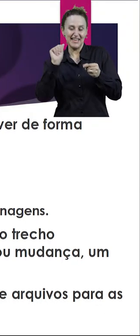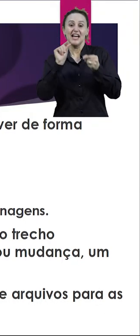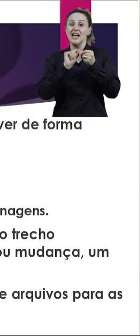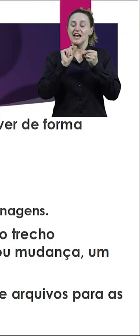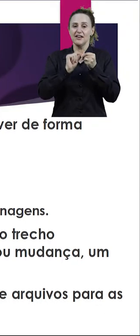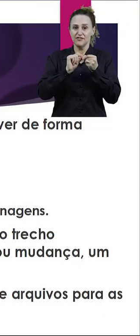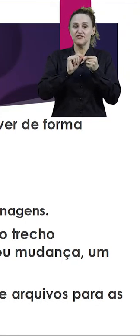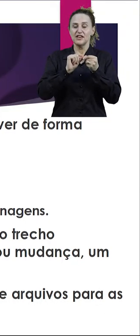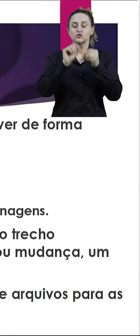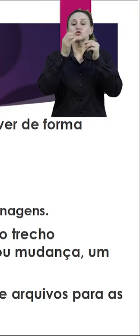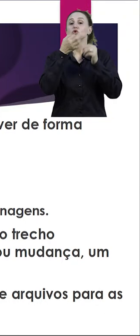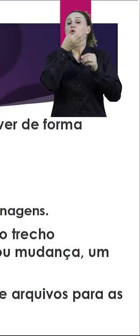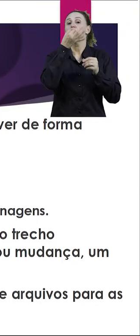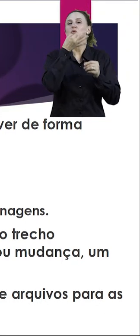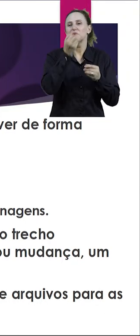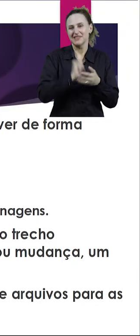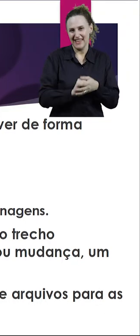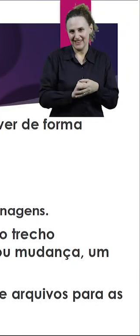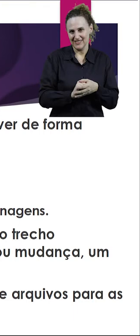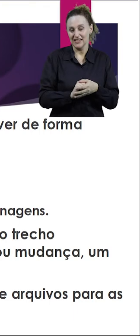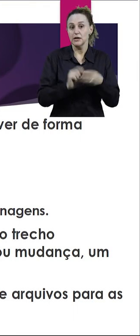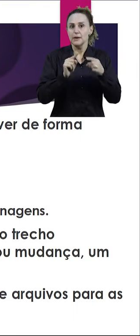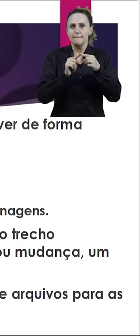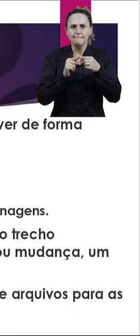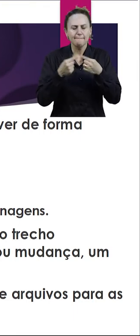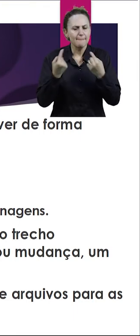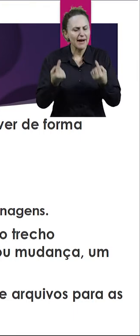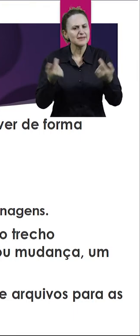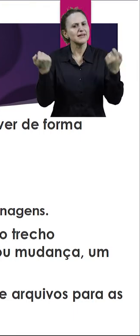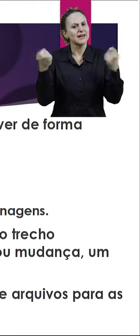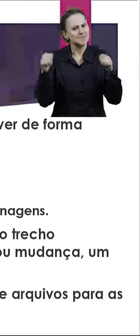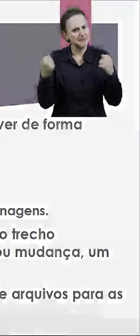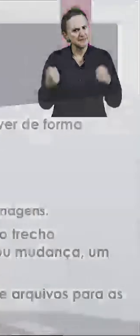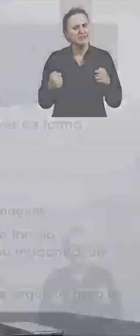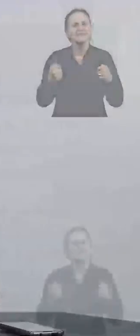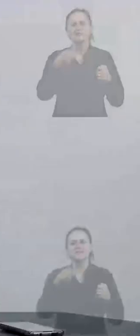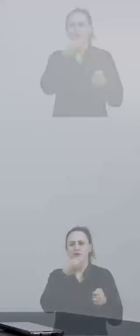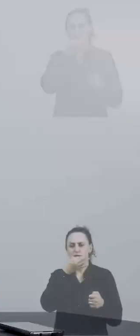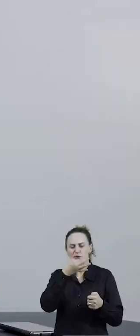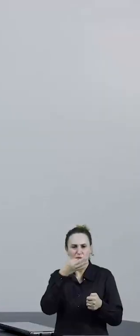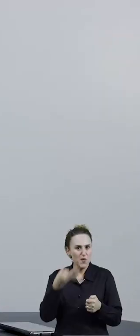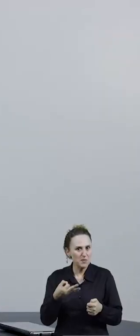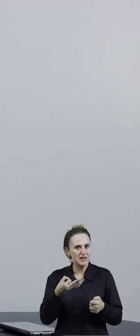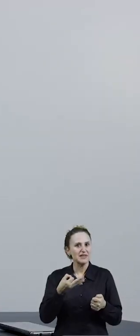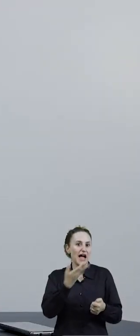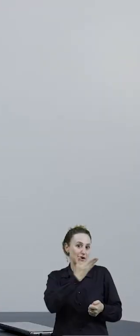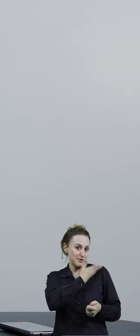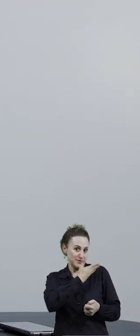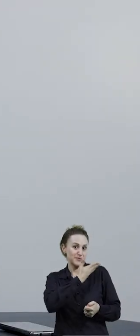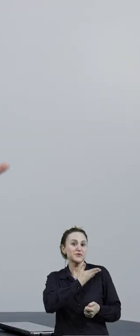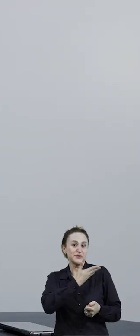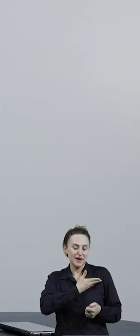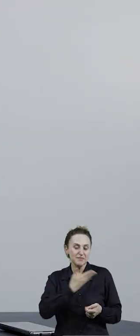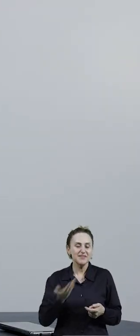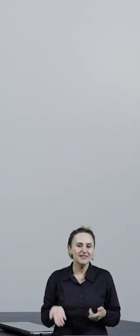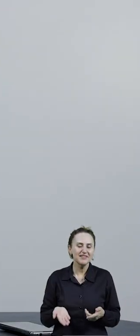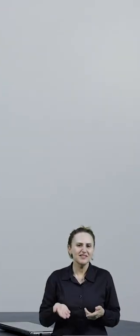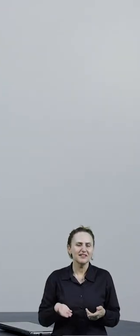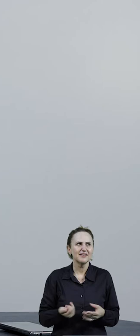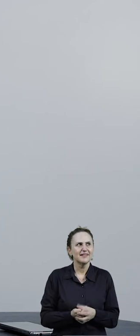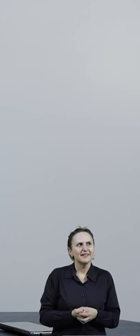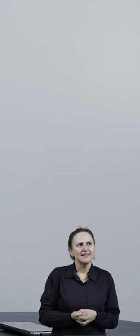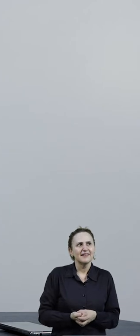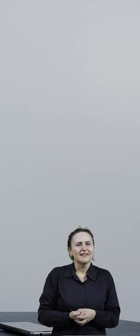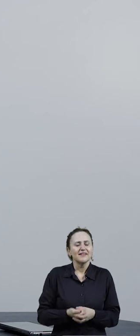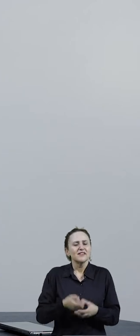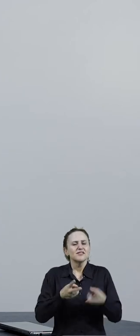tarefa da Maria, mas ela tem que entrar lá na parte que o José escreveu pra dizer, nossa, que legal, meu Deus, que isso foi, você